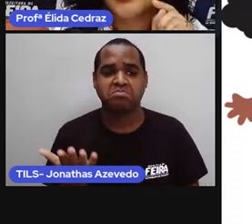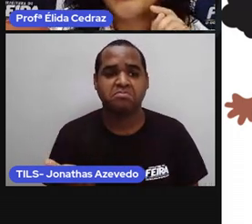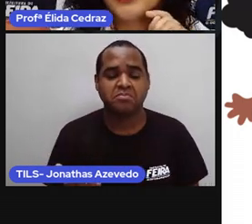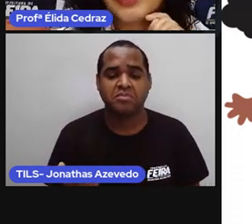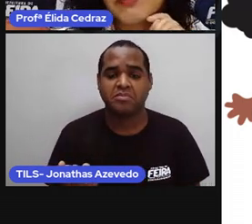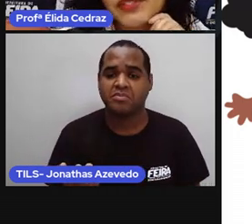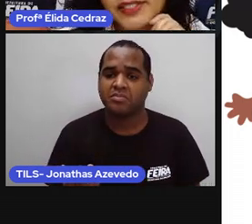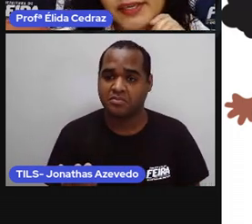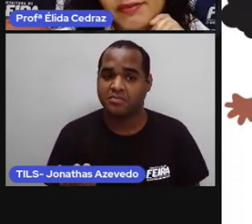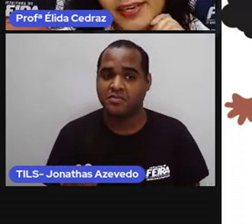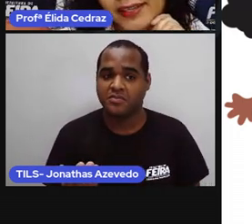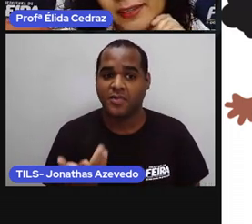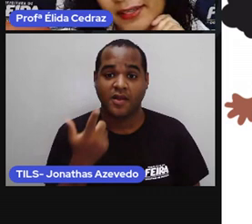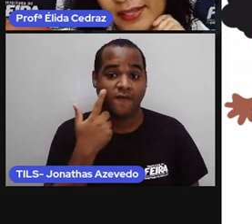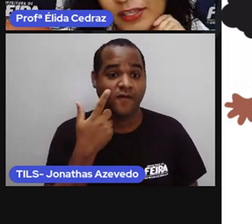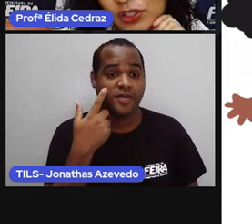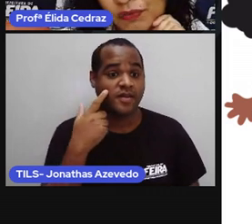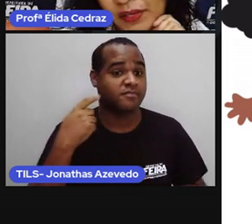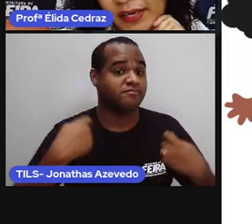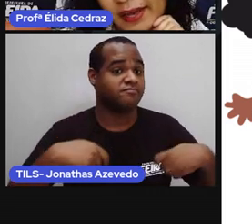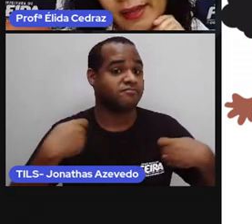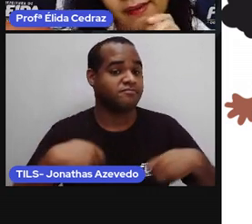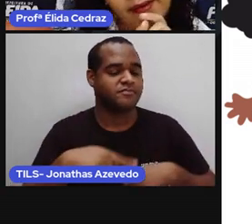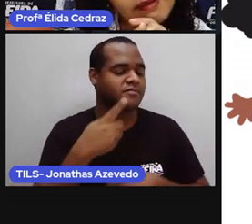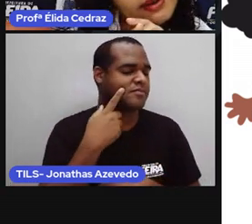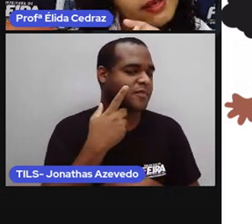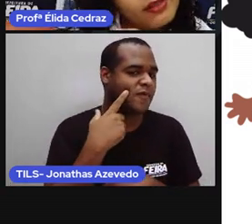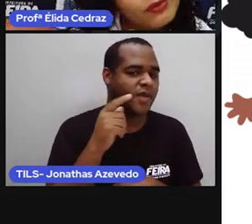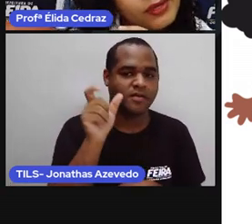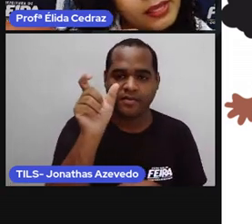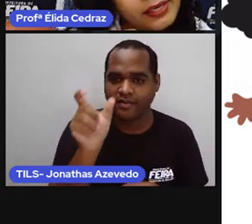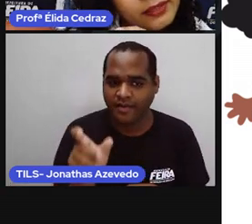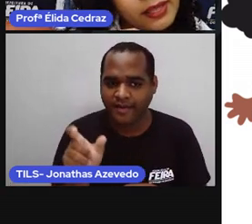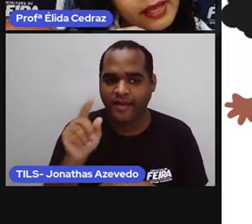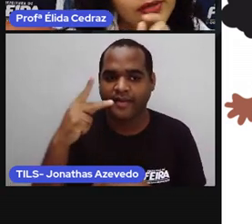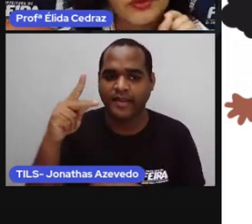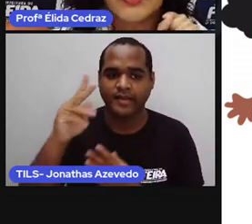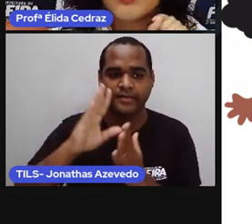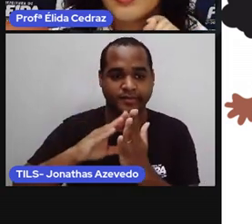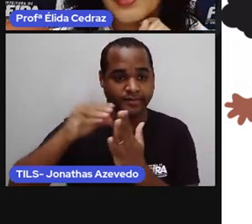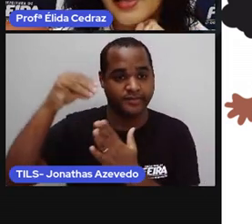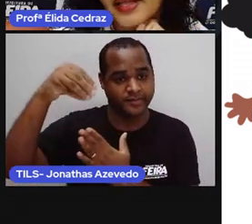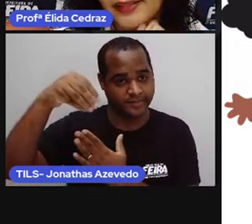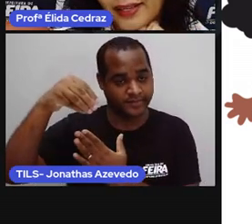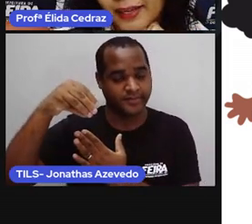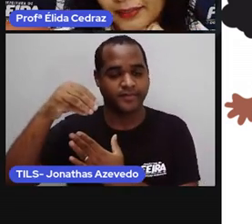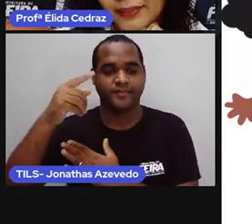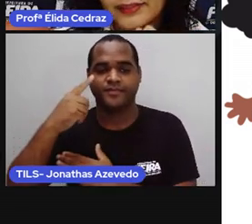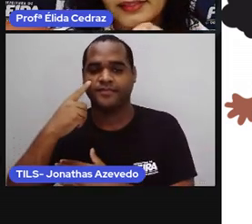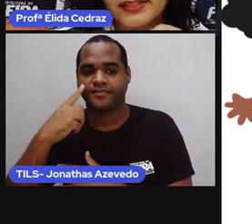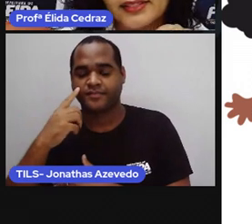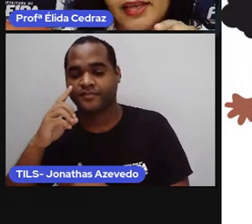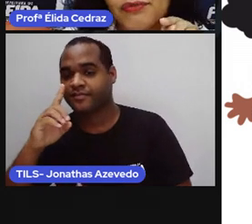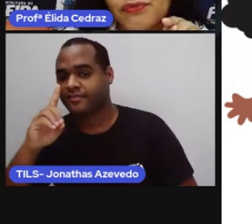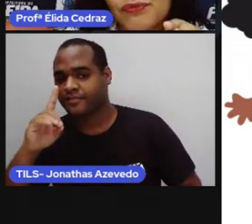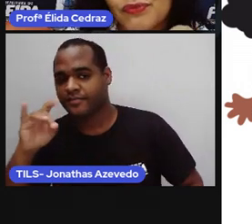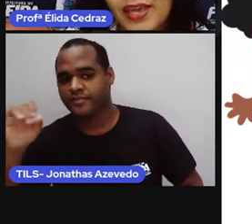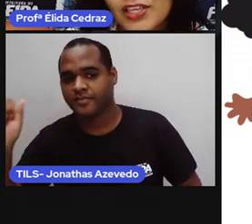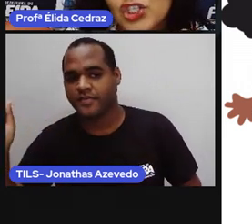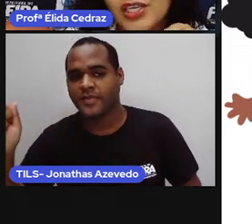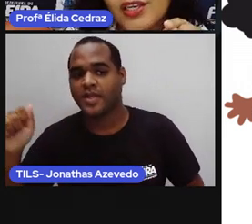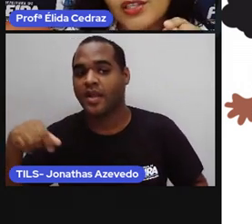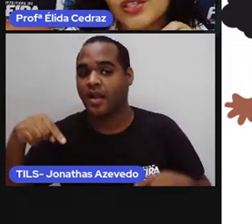porque você vai identificar lá no calendário a data da